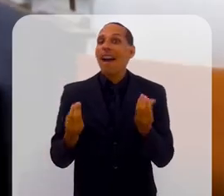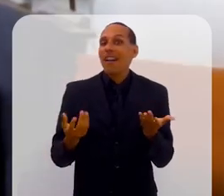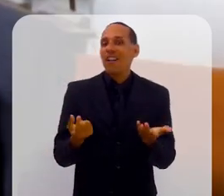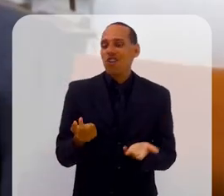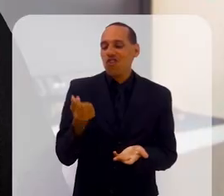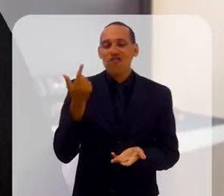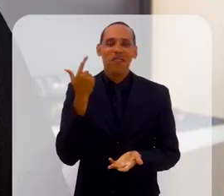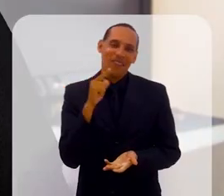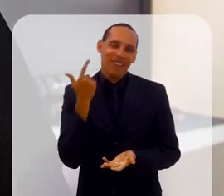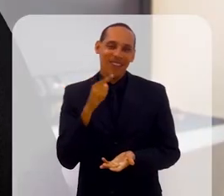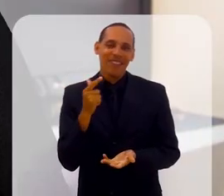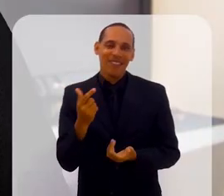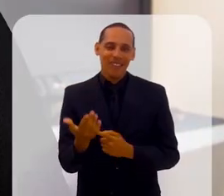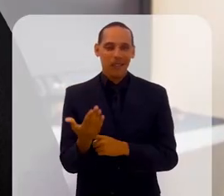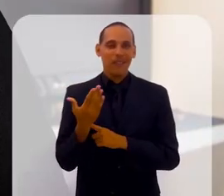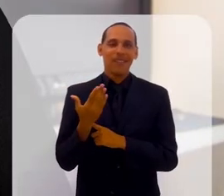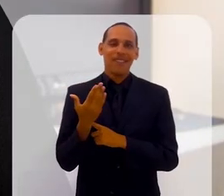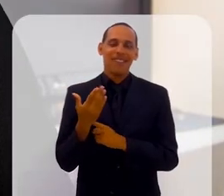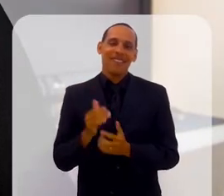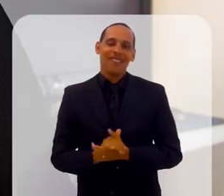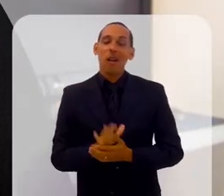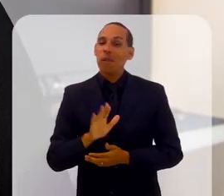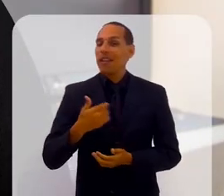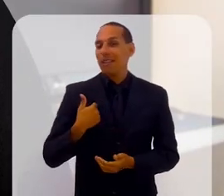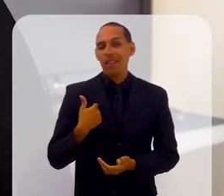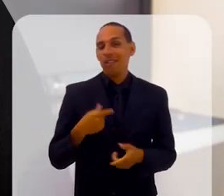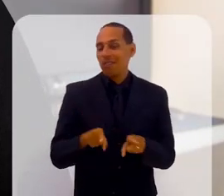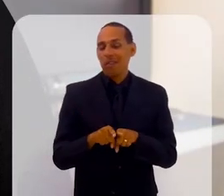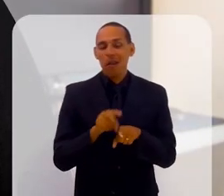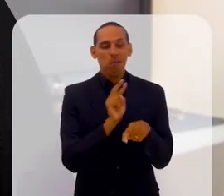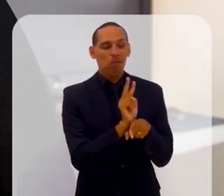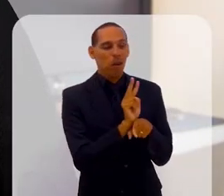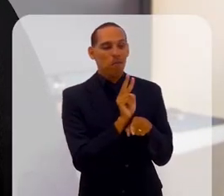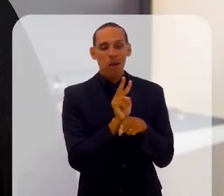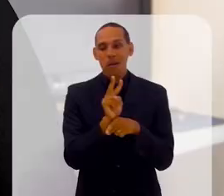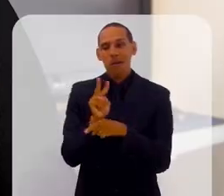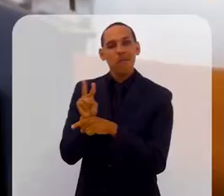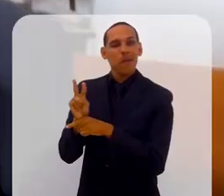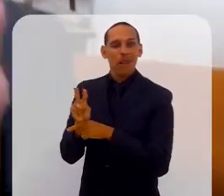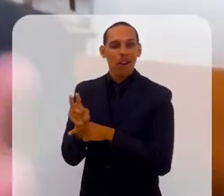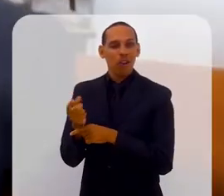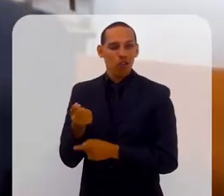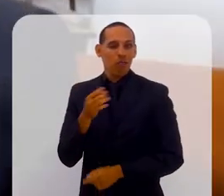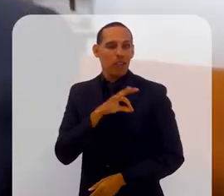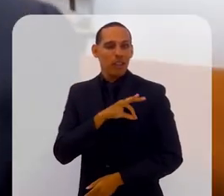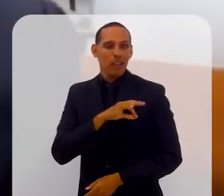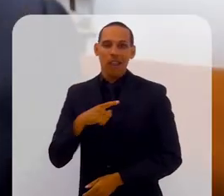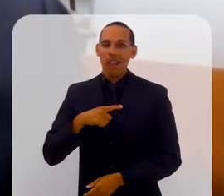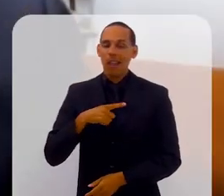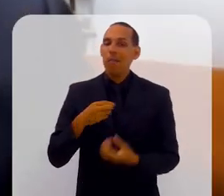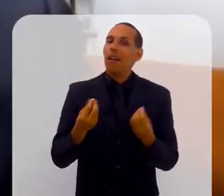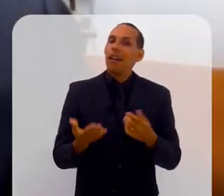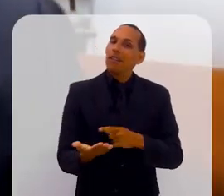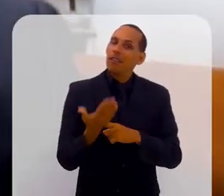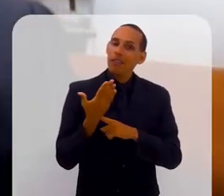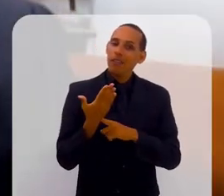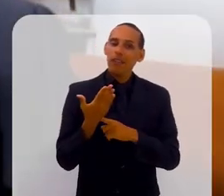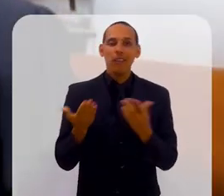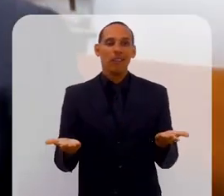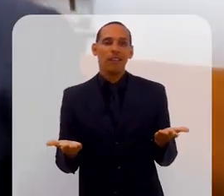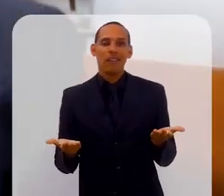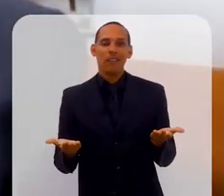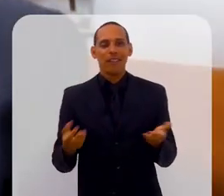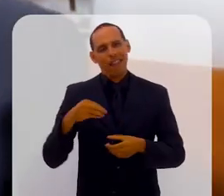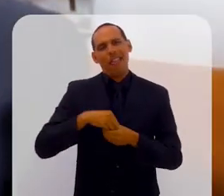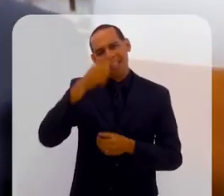e ter um dinheirinho para mim. E também fui ser monitor também, remunerado também, para ter uma renda.